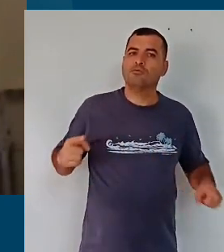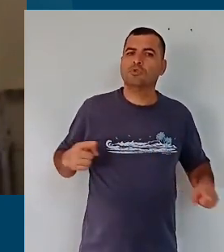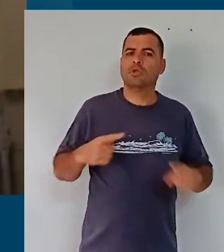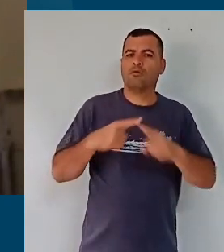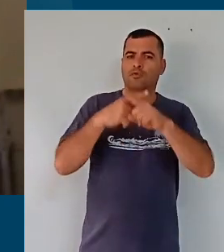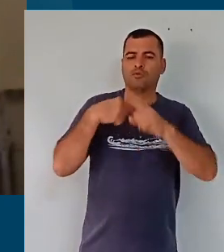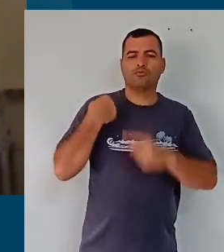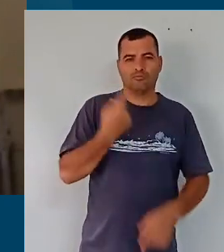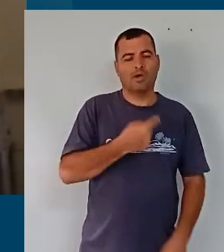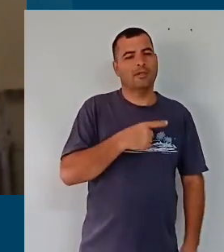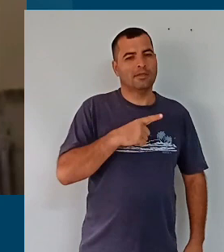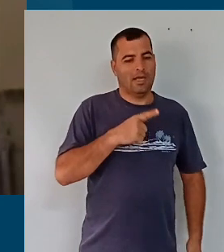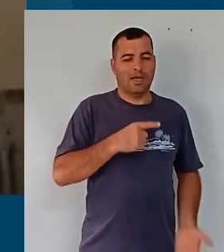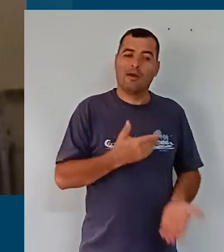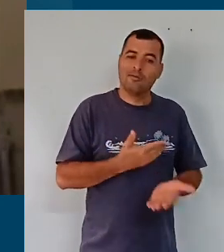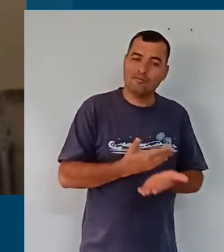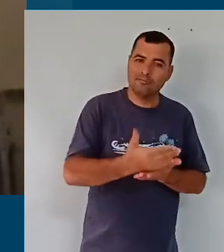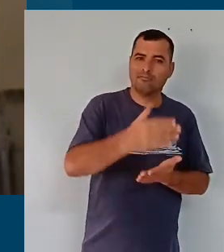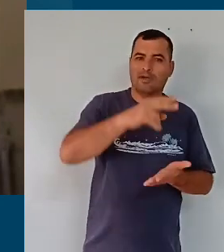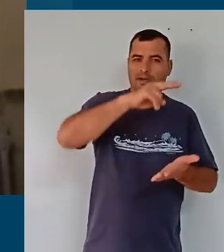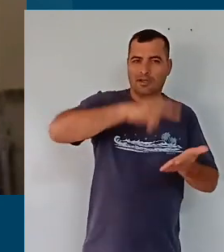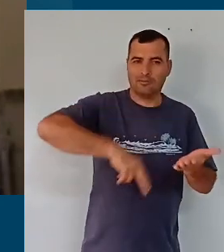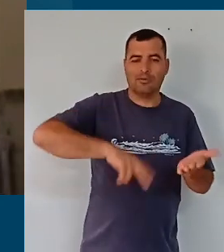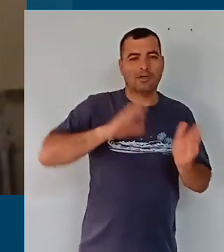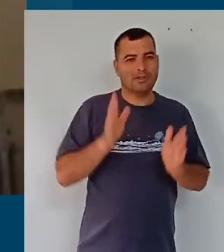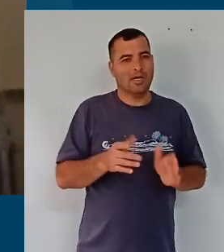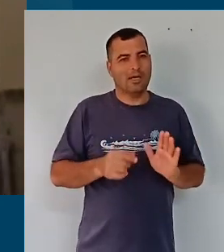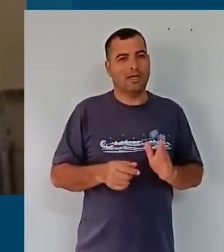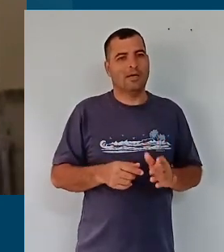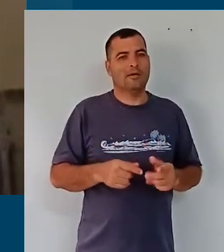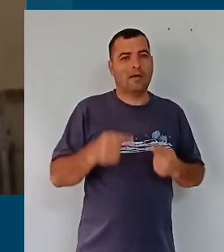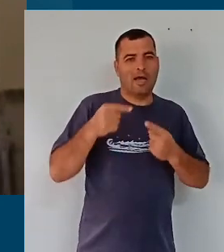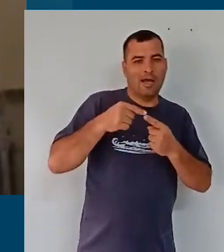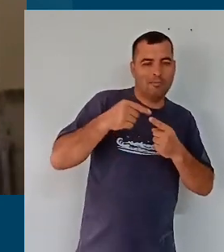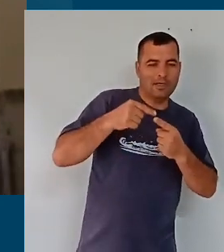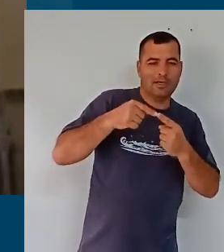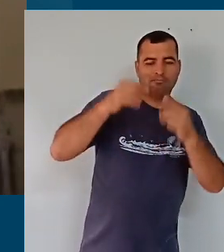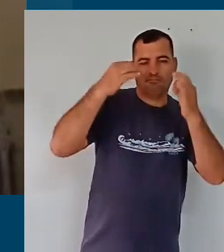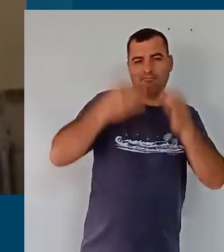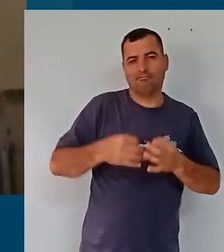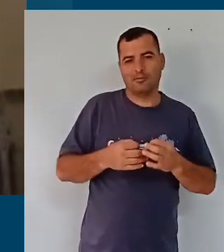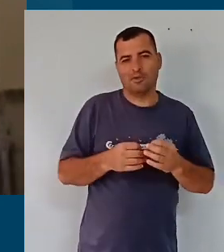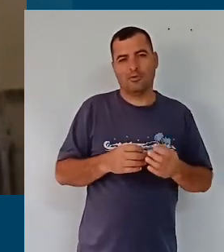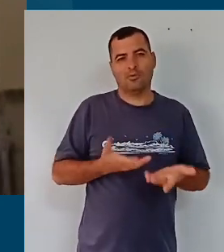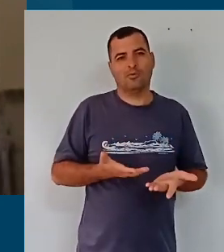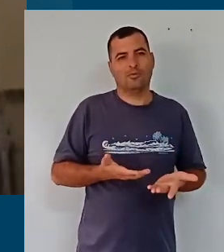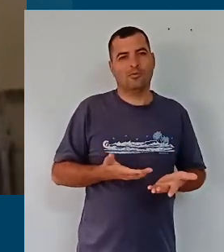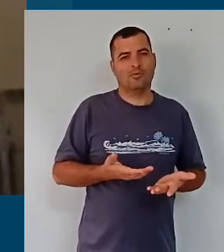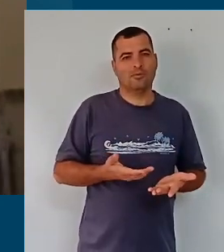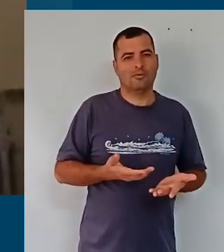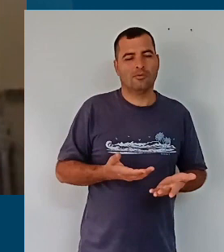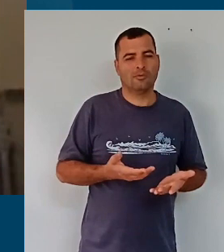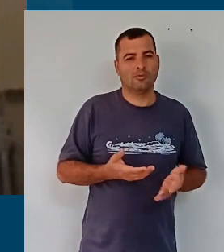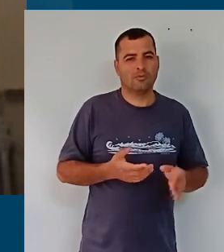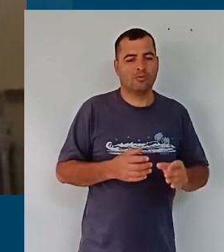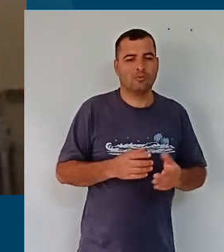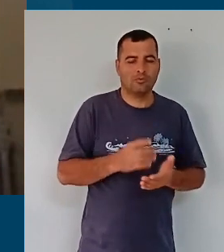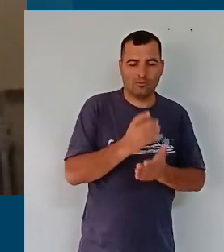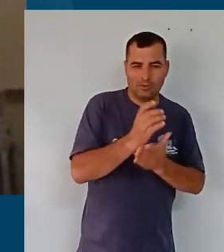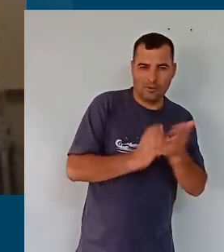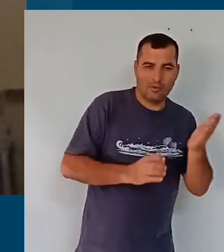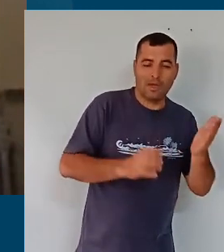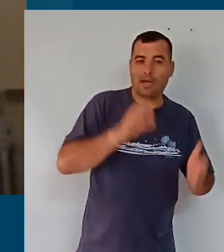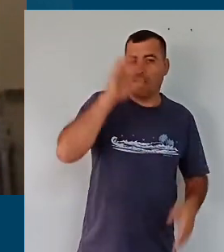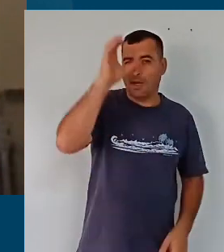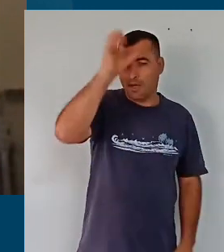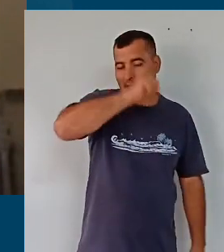desafios que nós teremos a partir da leitura e da aplicabilidade desse currículo, que é aprender a aprender.